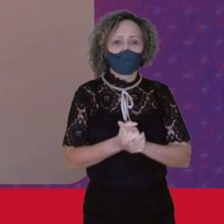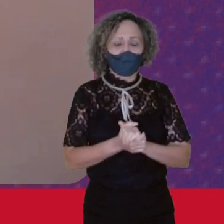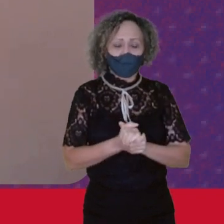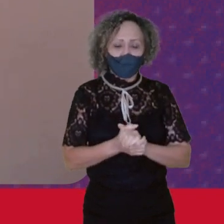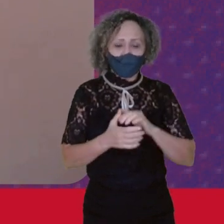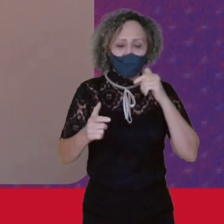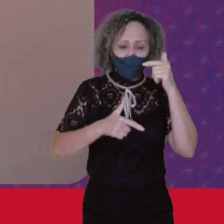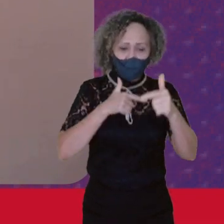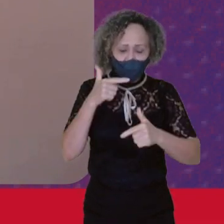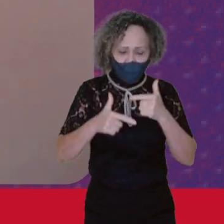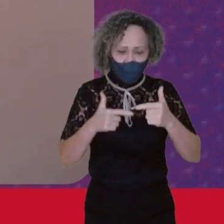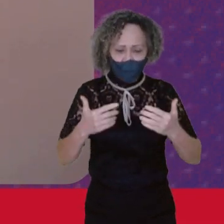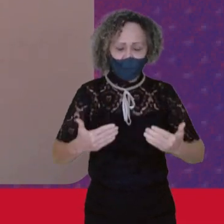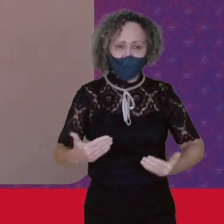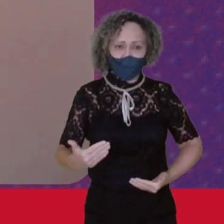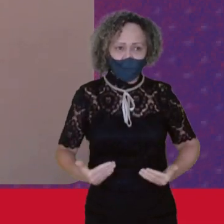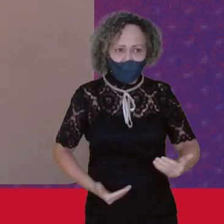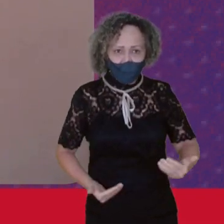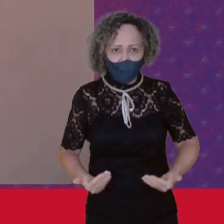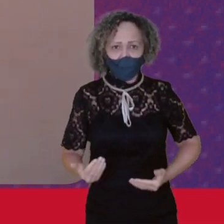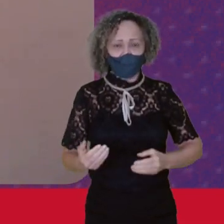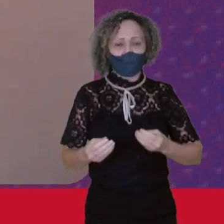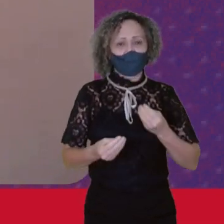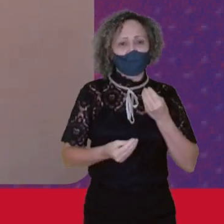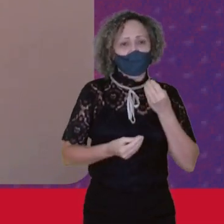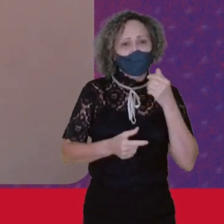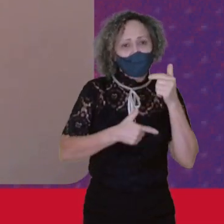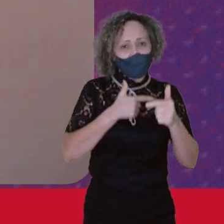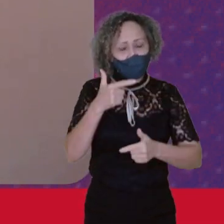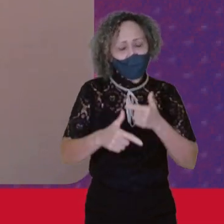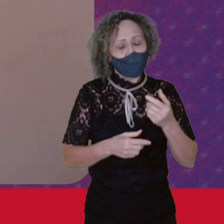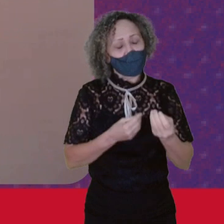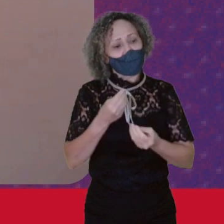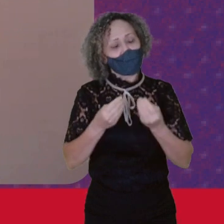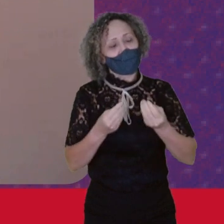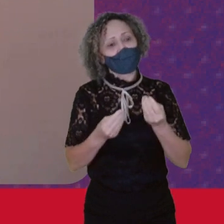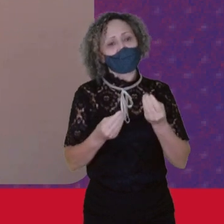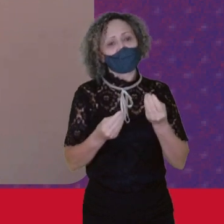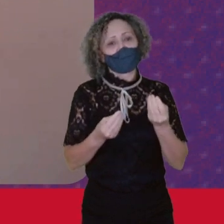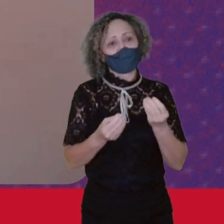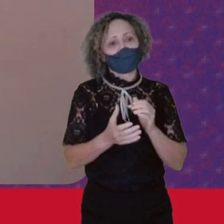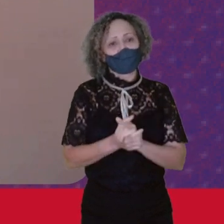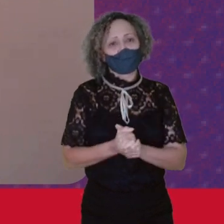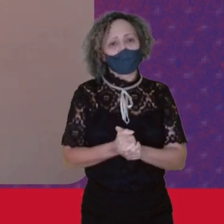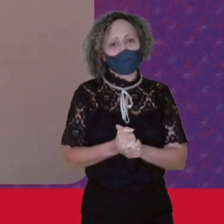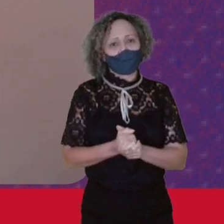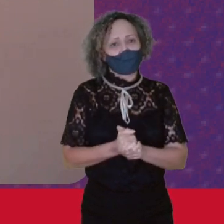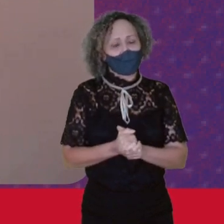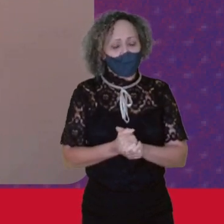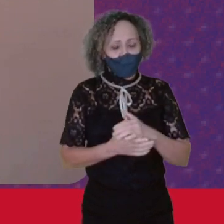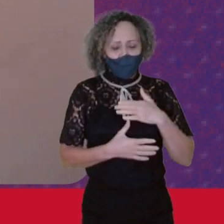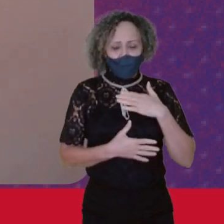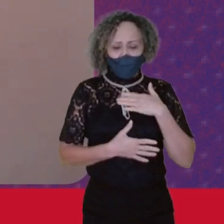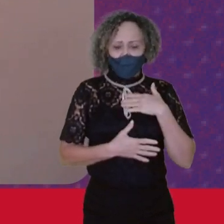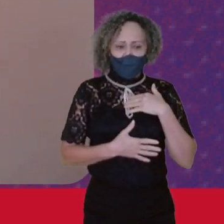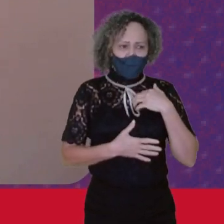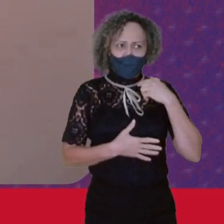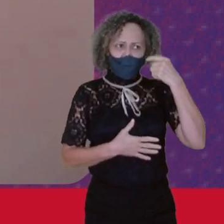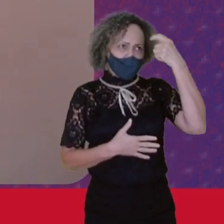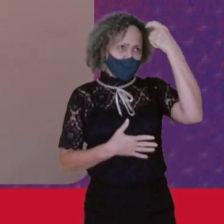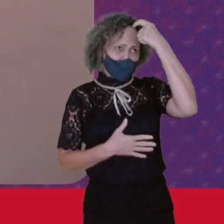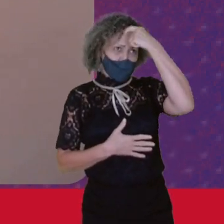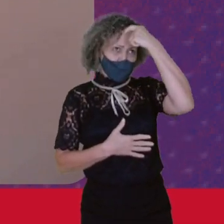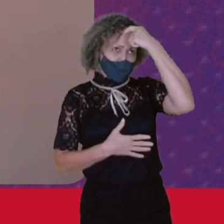doméstico Do trabalho de cuidado E como é que nós vamos lidar Com isso daqui para frente Para mim não há Uma conscientização